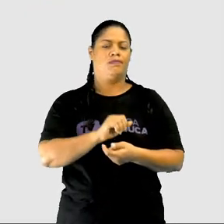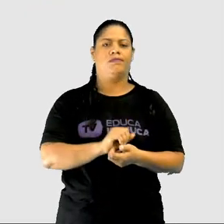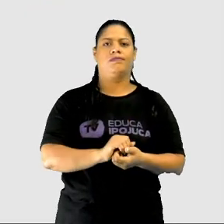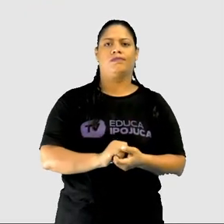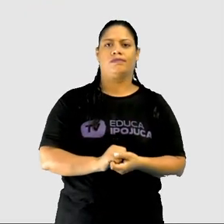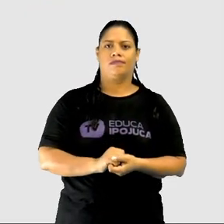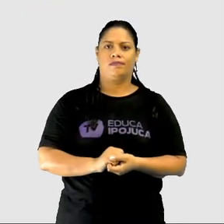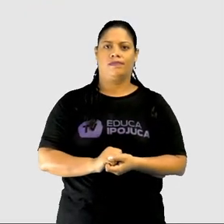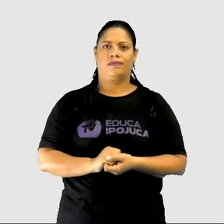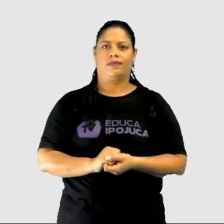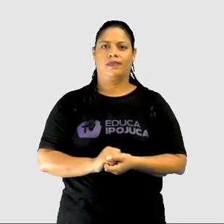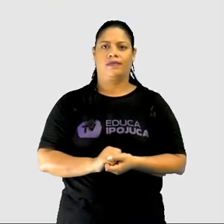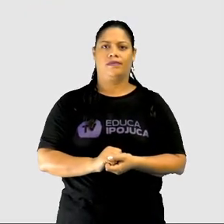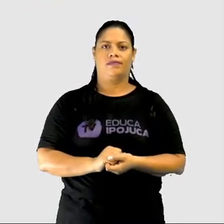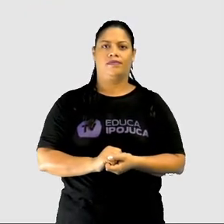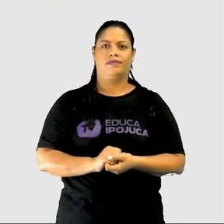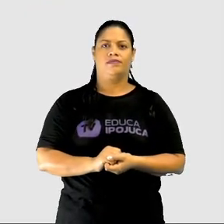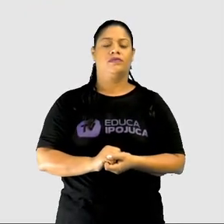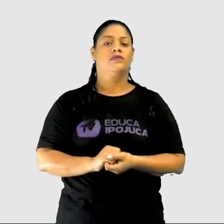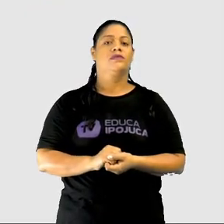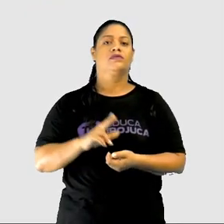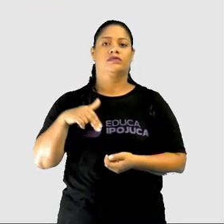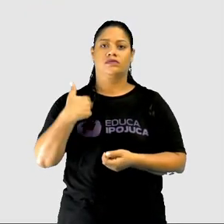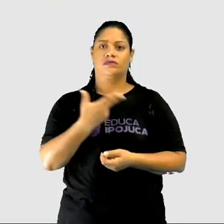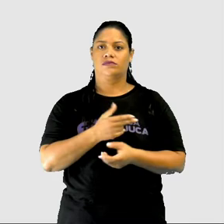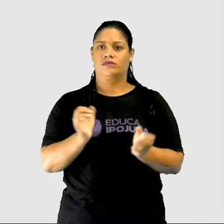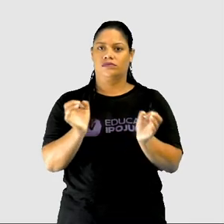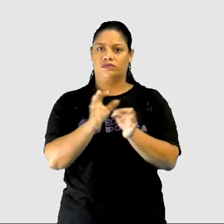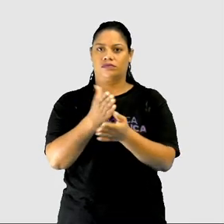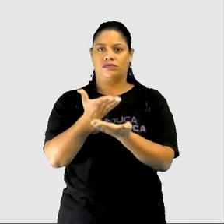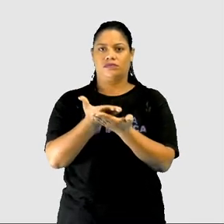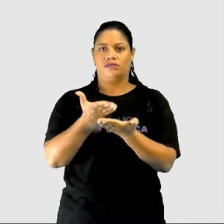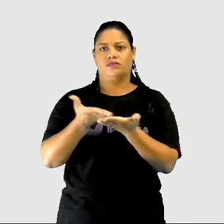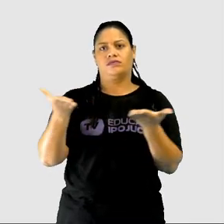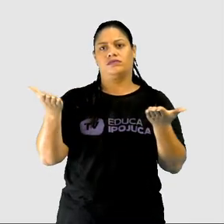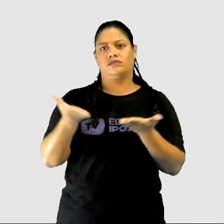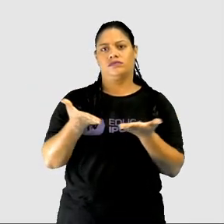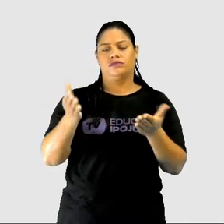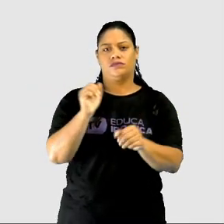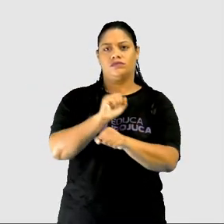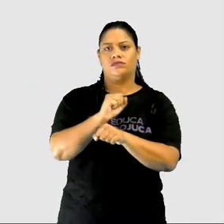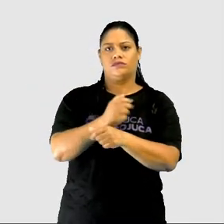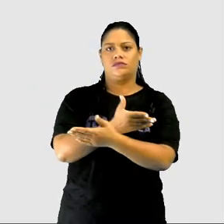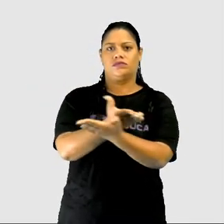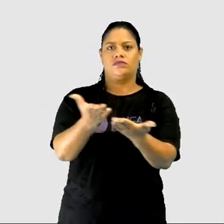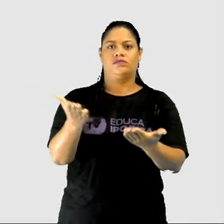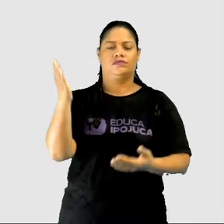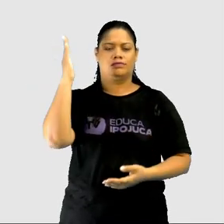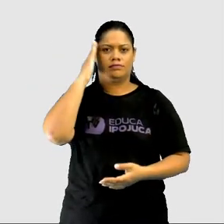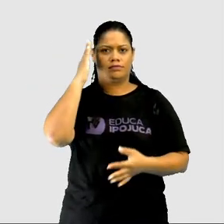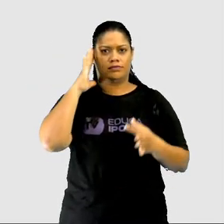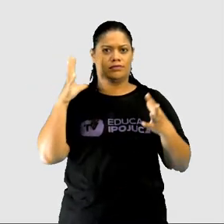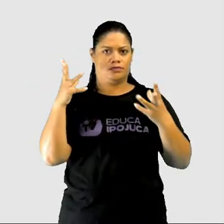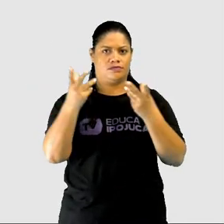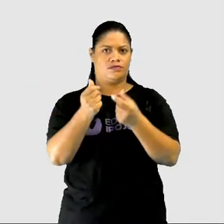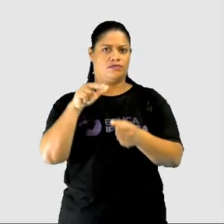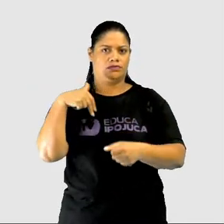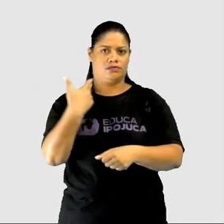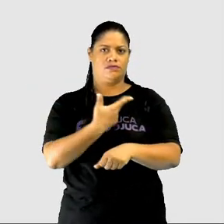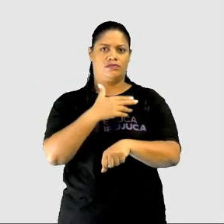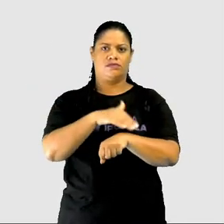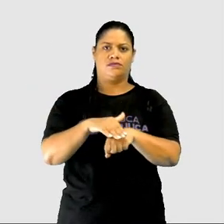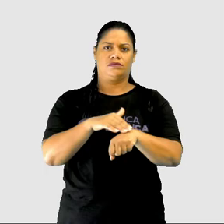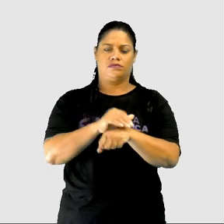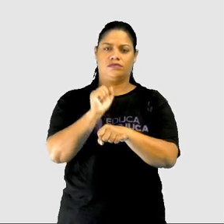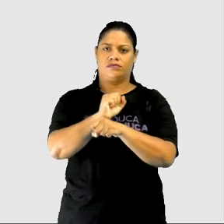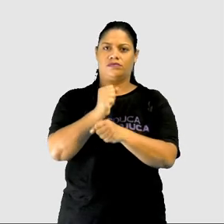Bem, pessoal, com isso, nós encerramos a nossa aula de hoje. Eu espero que vocês tenham entendido tudo o que a gente conversou